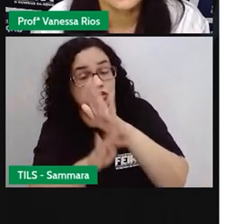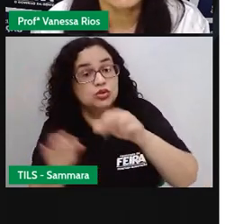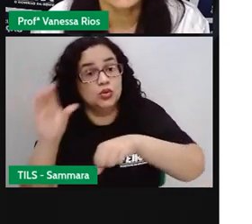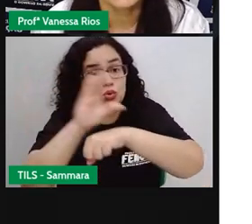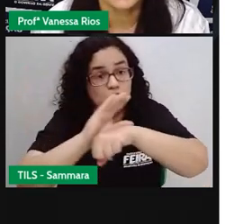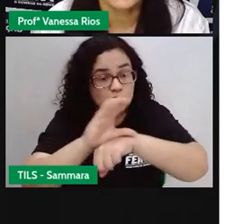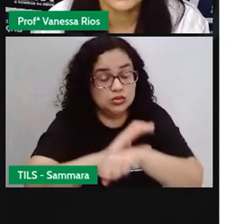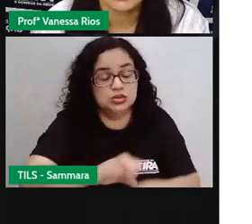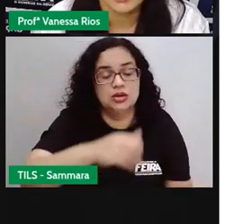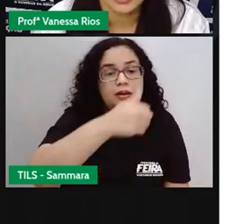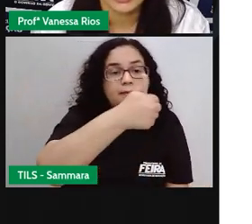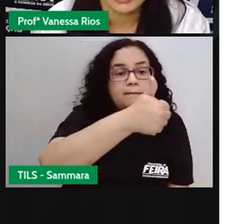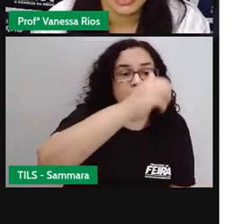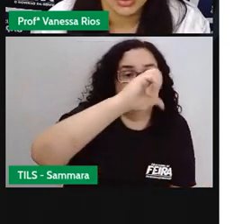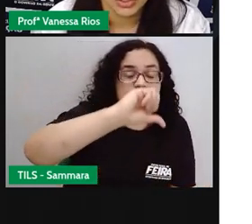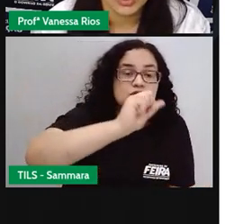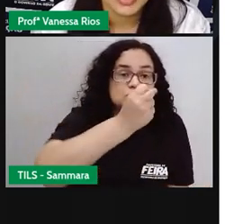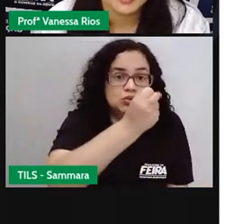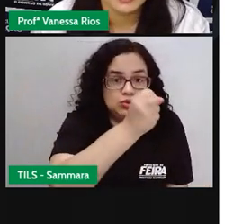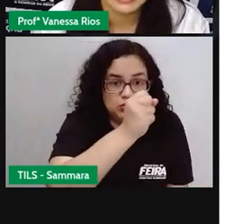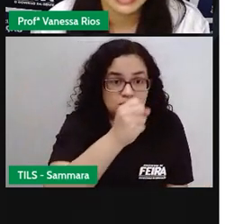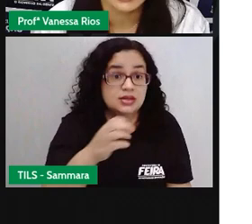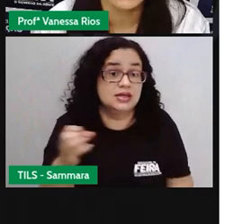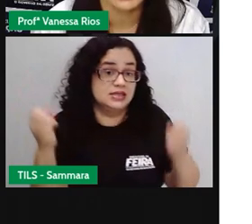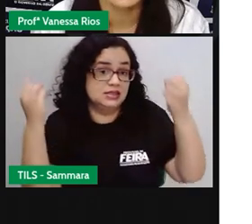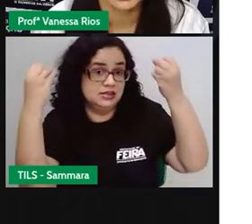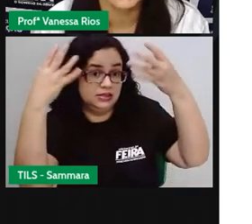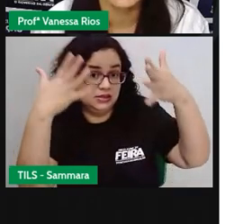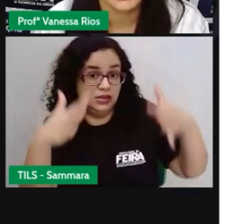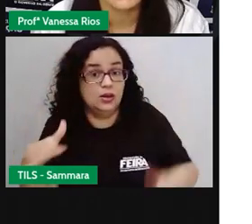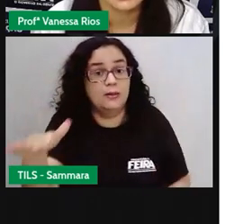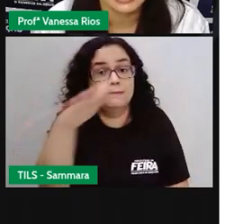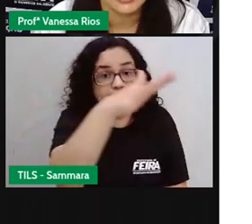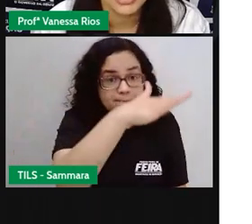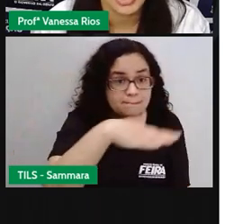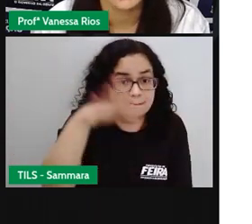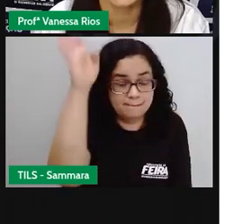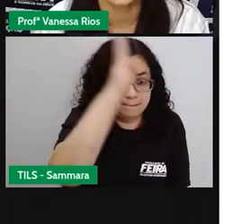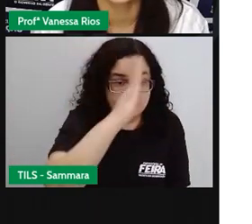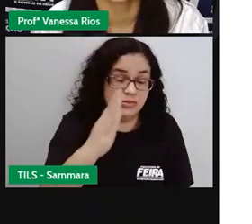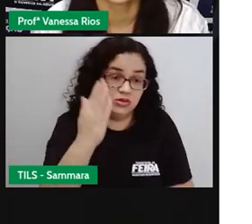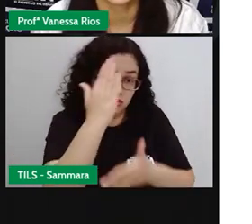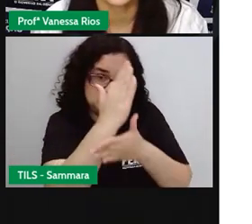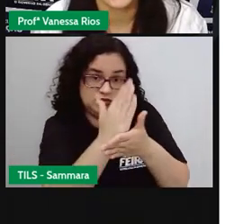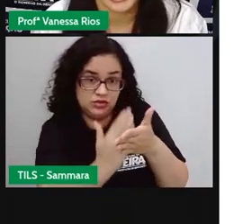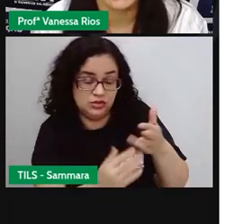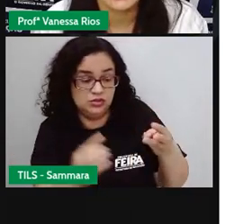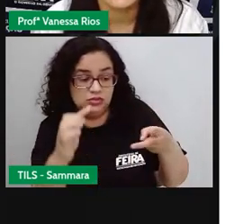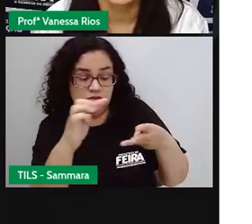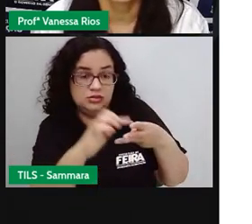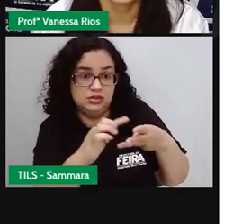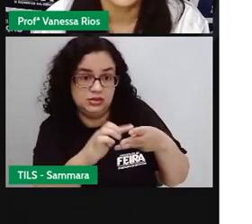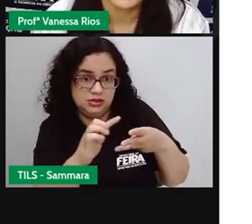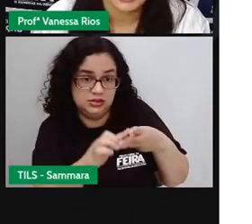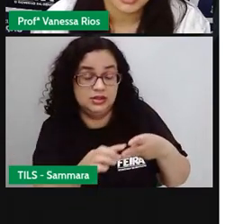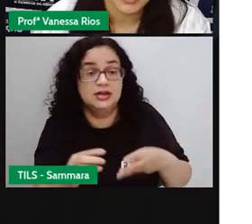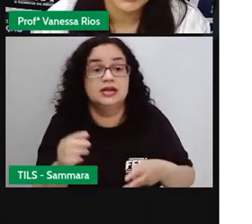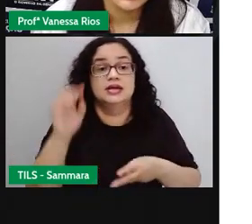Constituição de 1988 explica que o território brasileiro está dividido em estados,